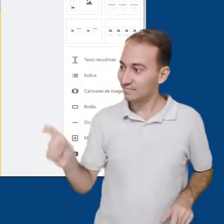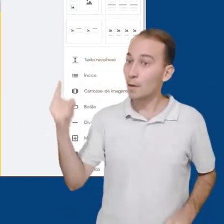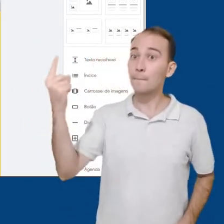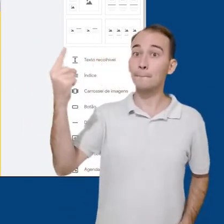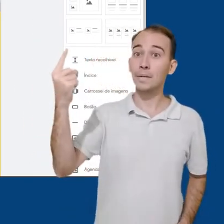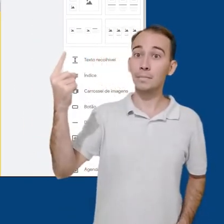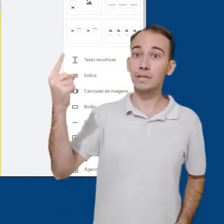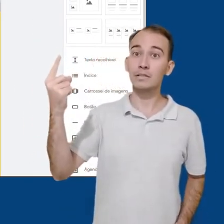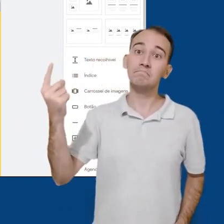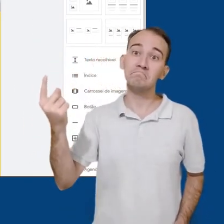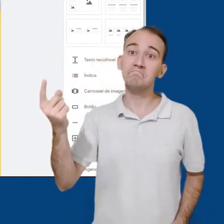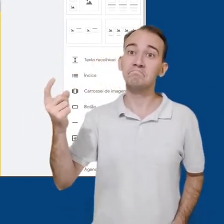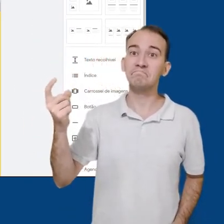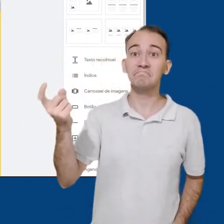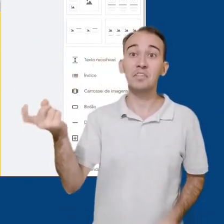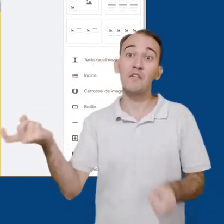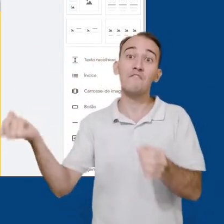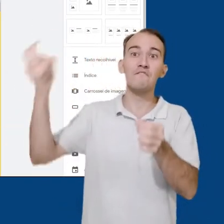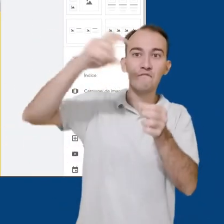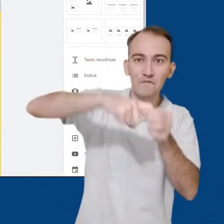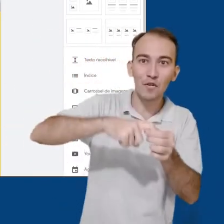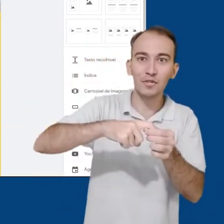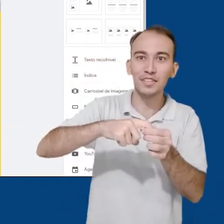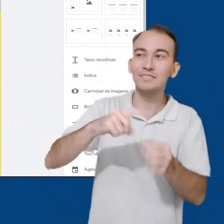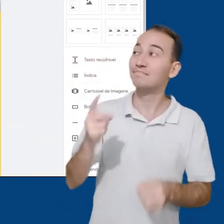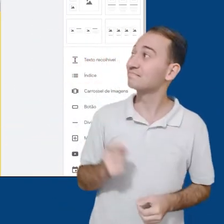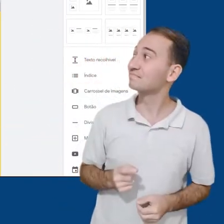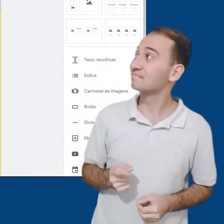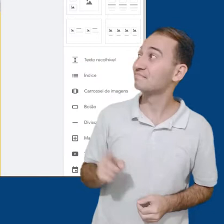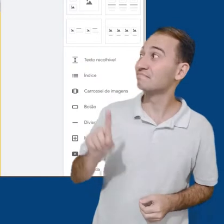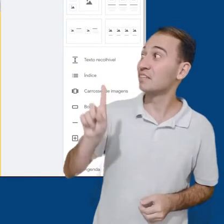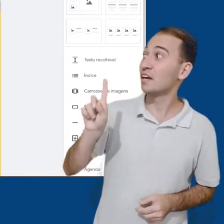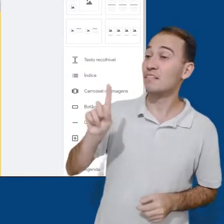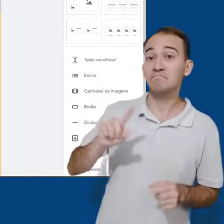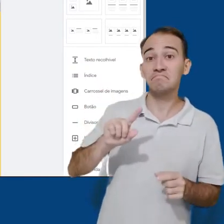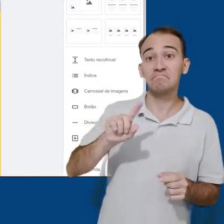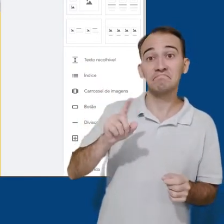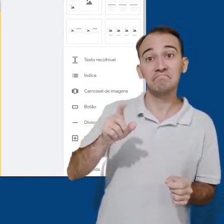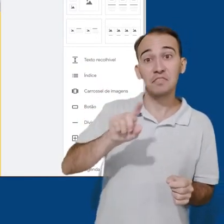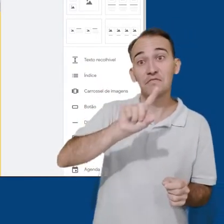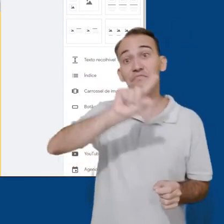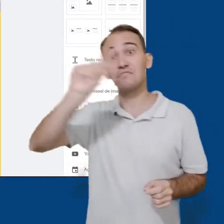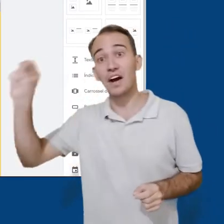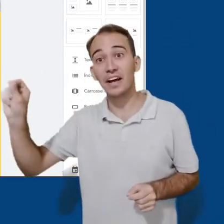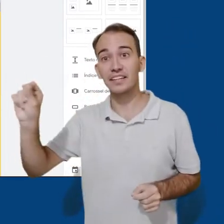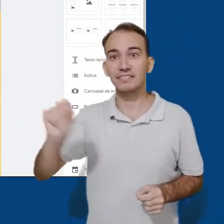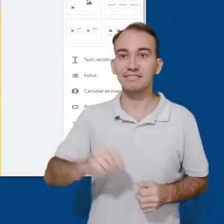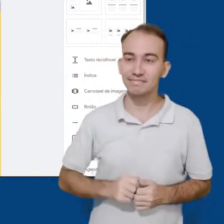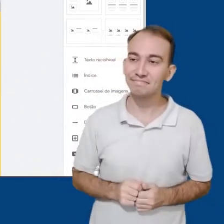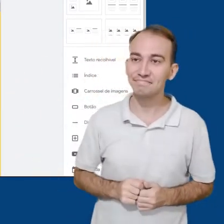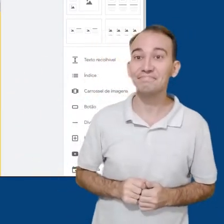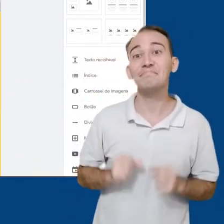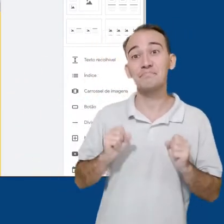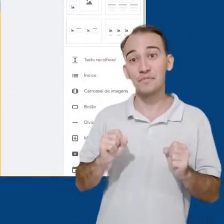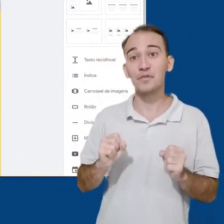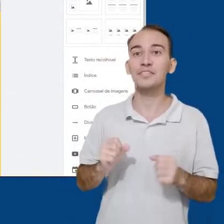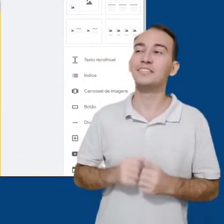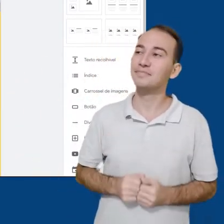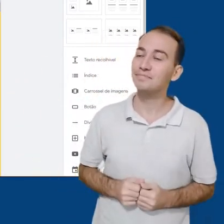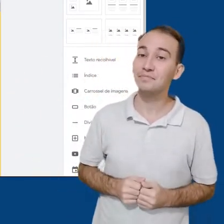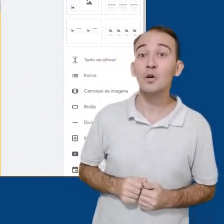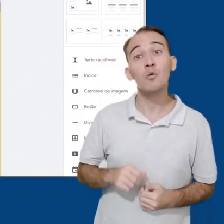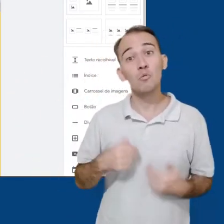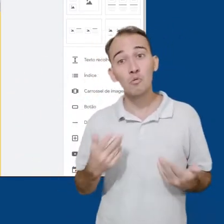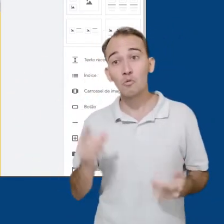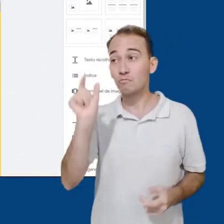desfazer a última ação, simbolizada por essa seta retornável. A segunda função, com a seta adiante, refazer a última